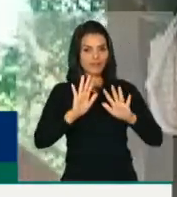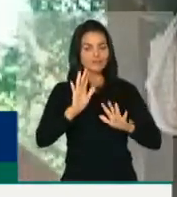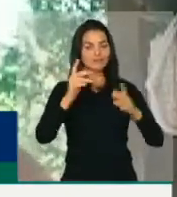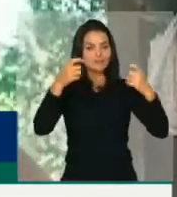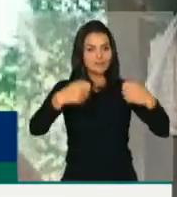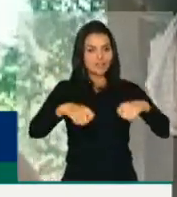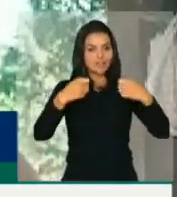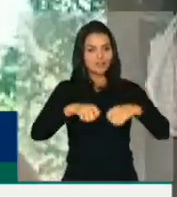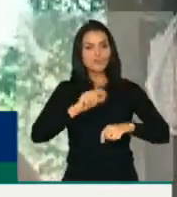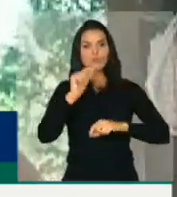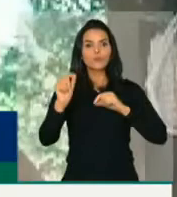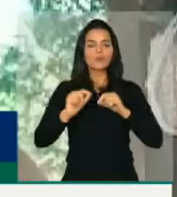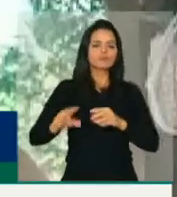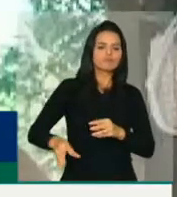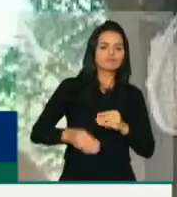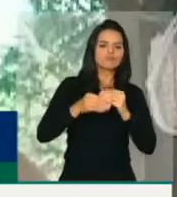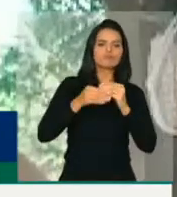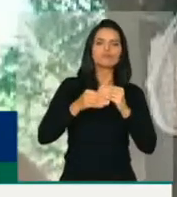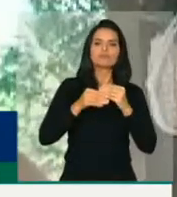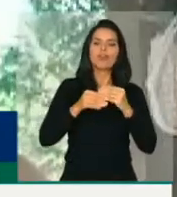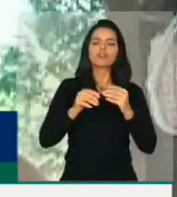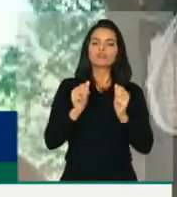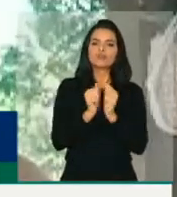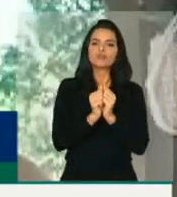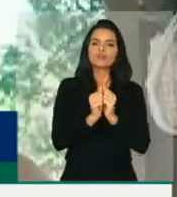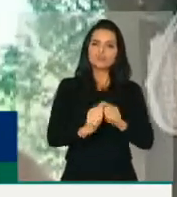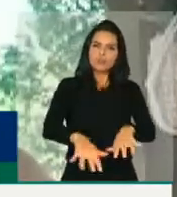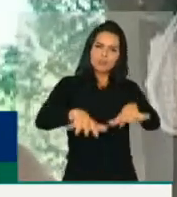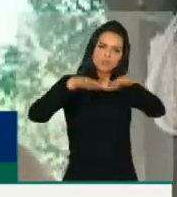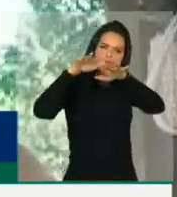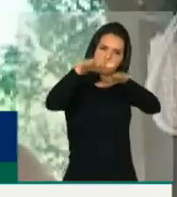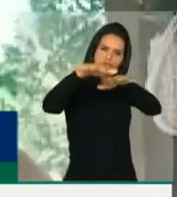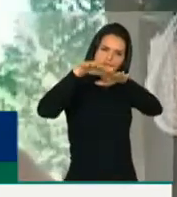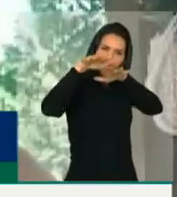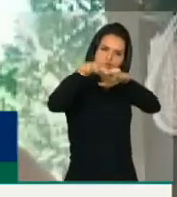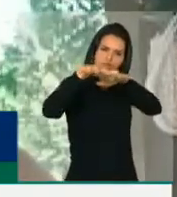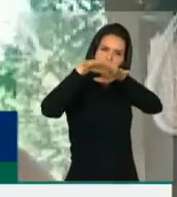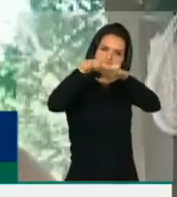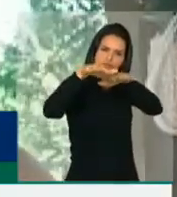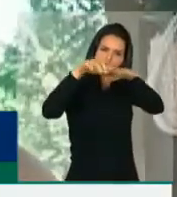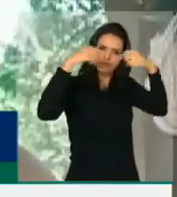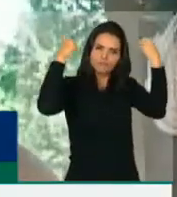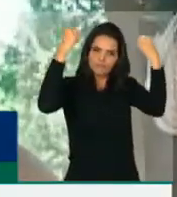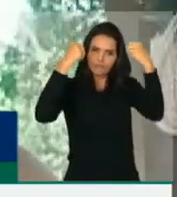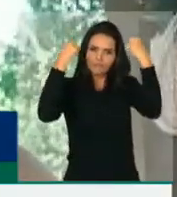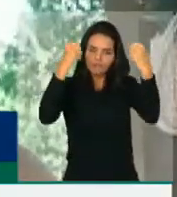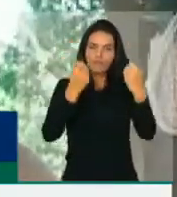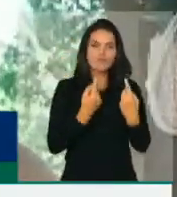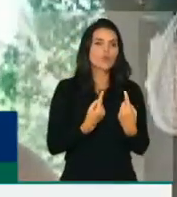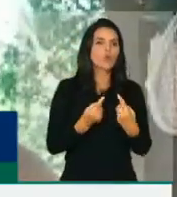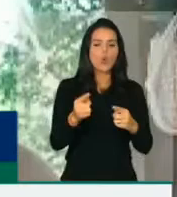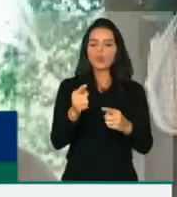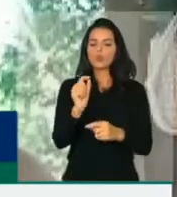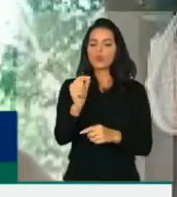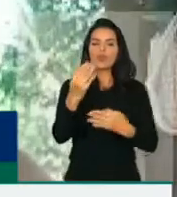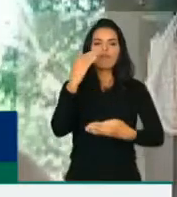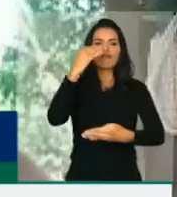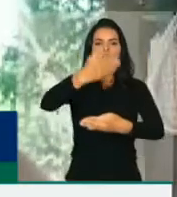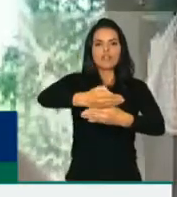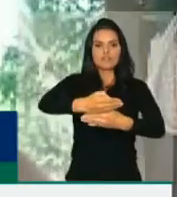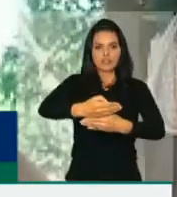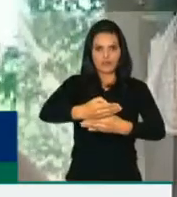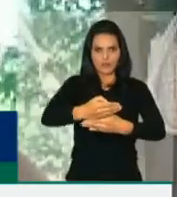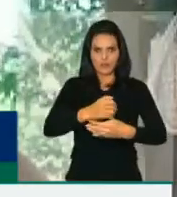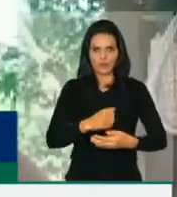aos petroleiros que hoje na Bahia, pela manhã, fizeram uma manifestação contra o fechamento,